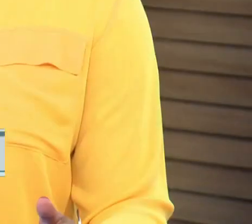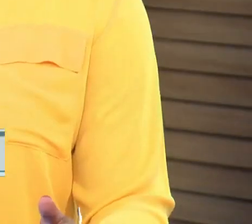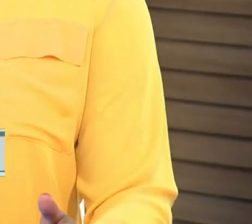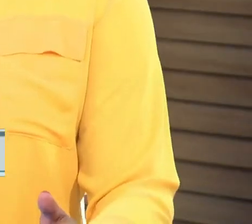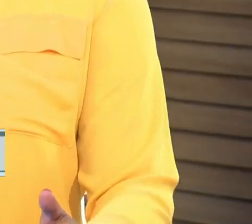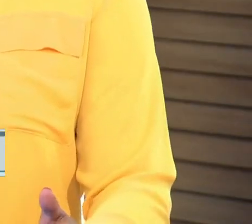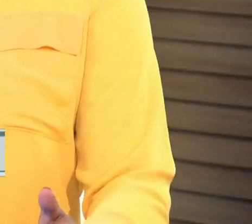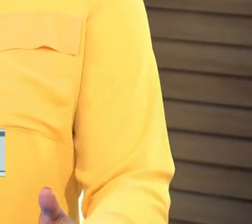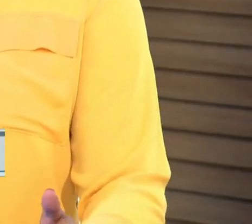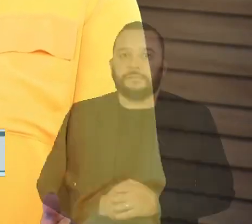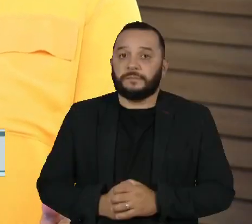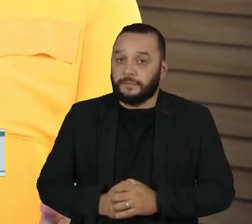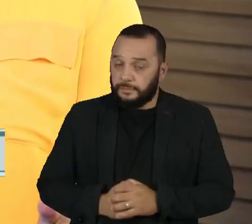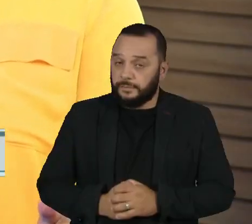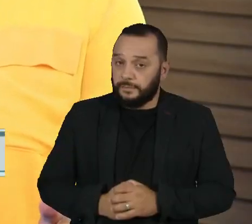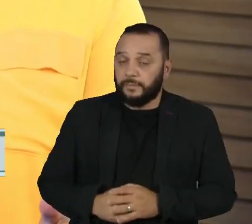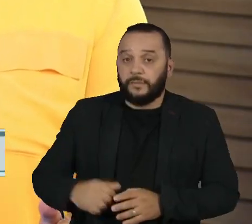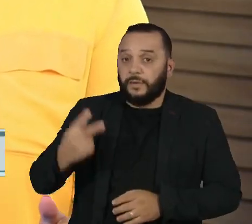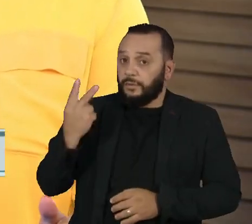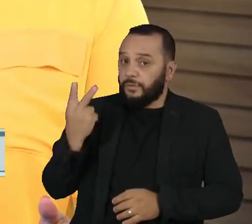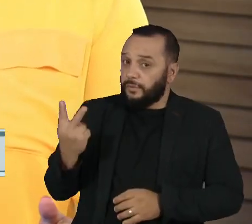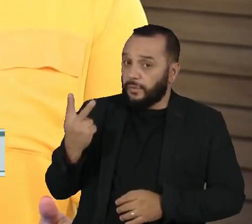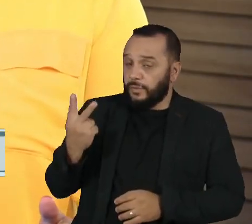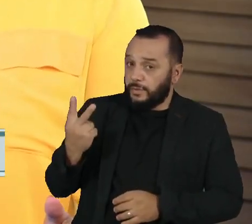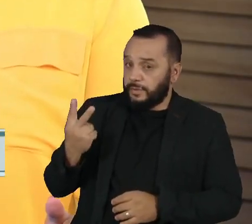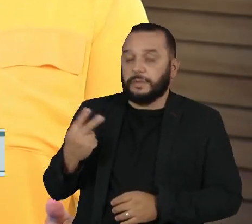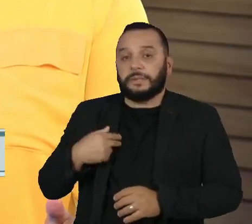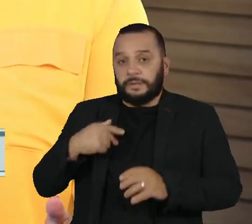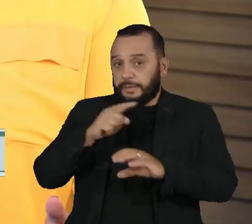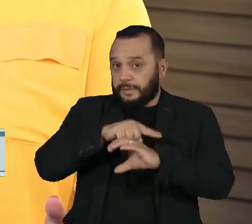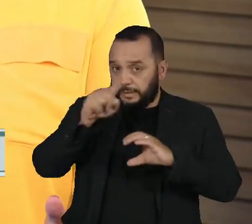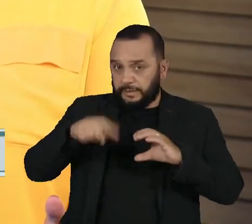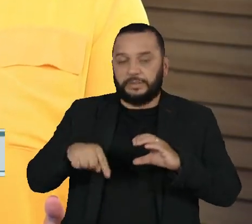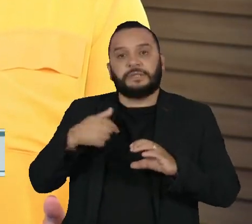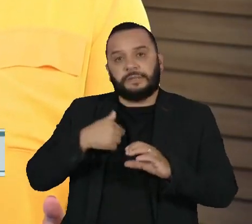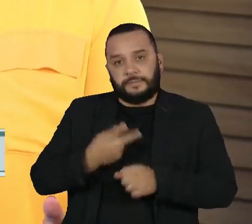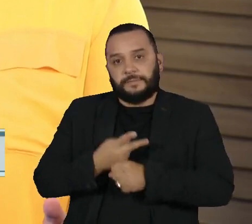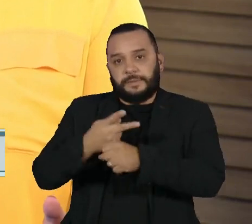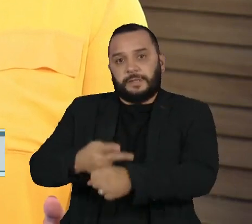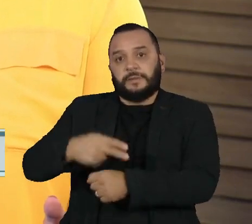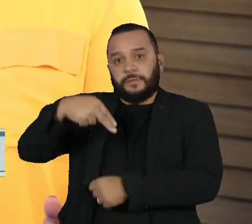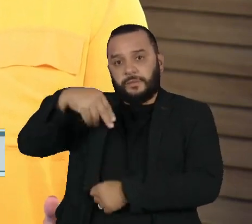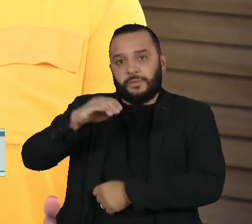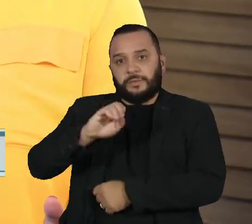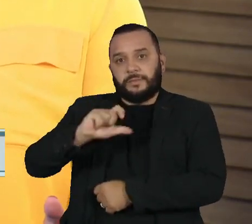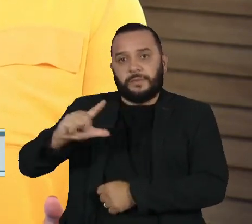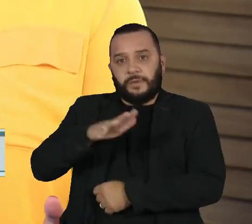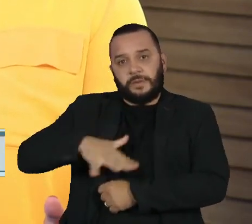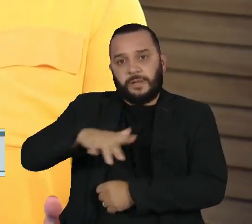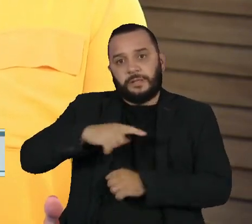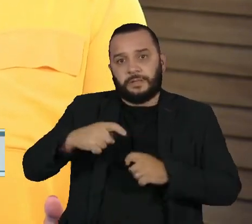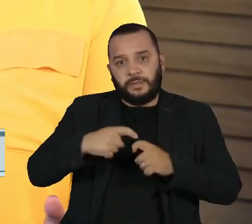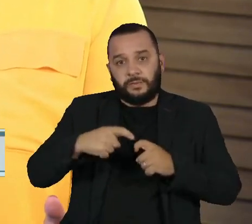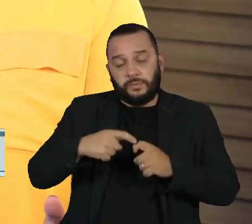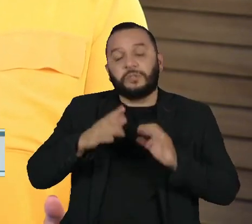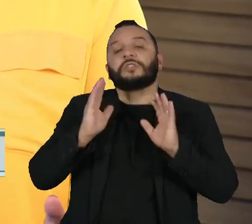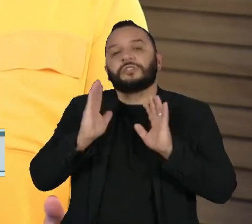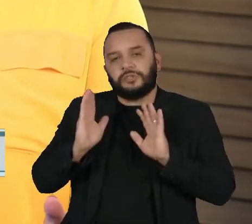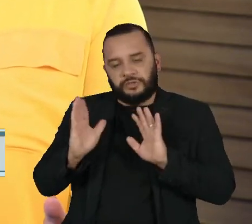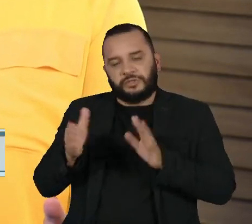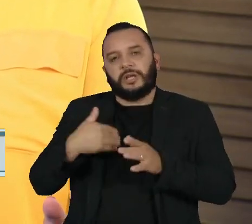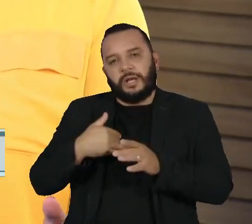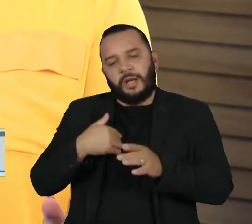Uma dupla de cientistas recebeu hoje o Nobel de Medicina pelo desenvolvimento da vacina de RNA